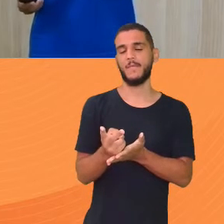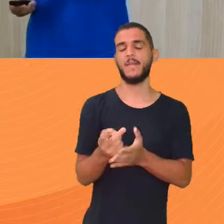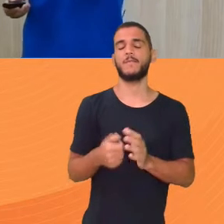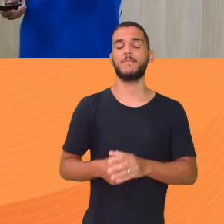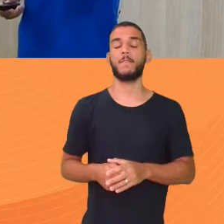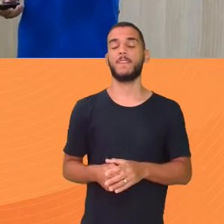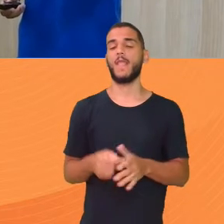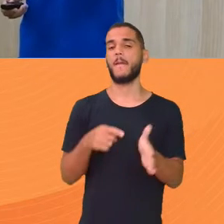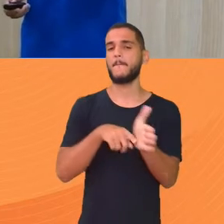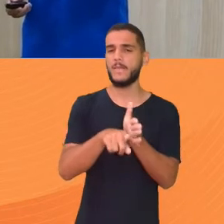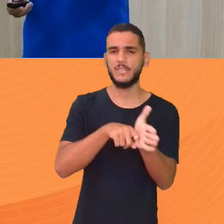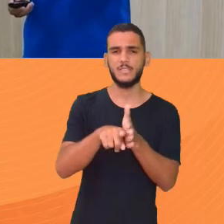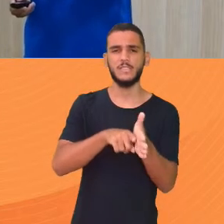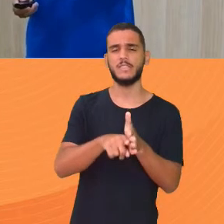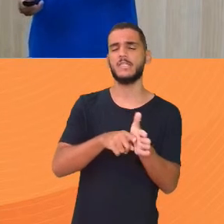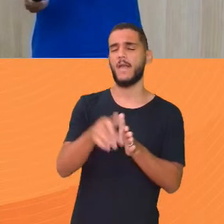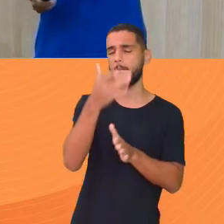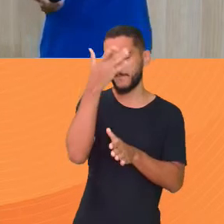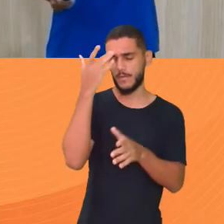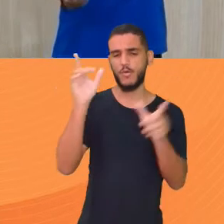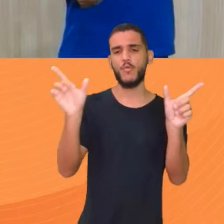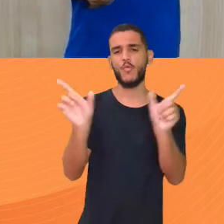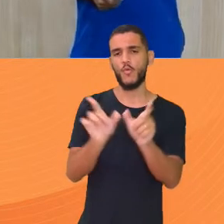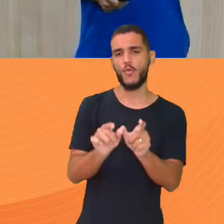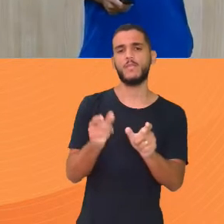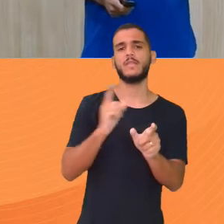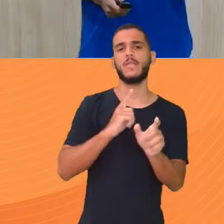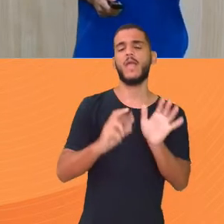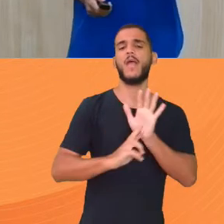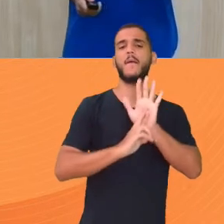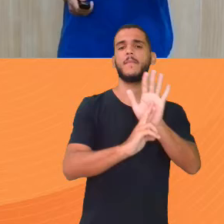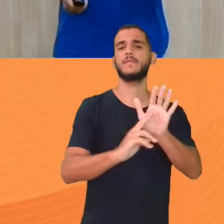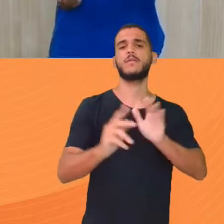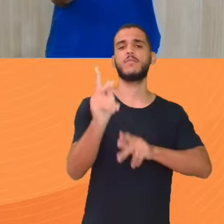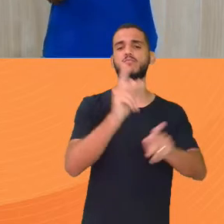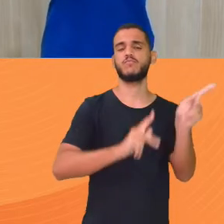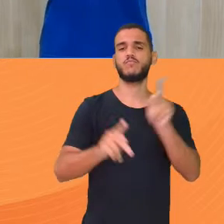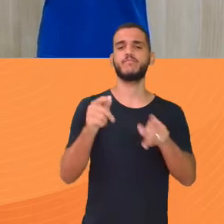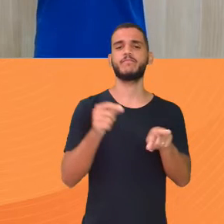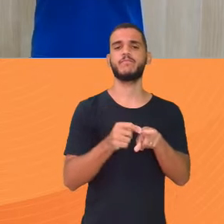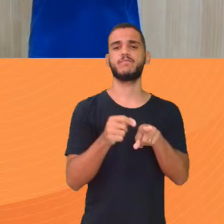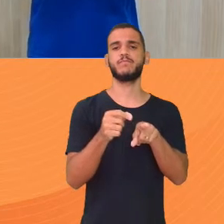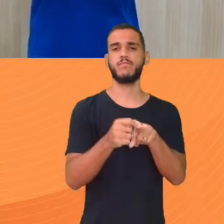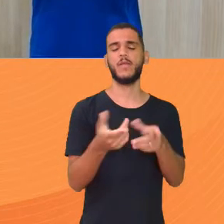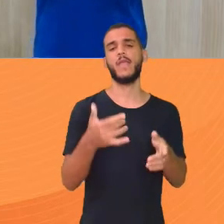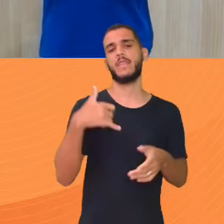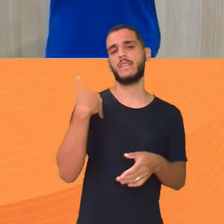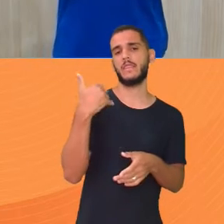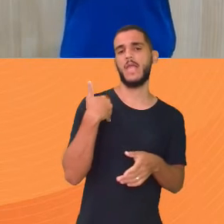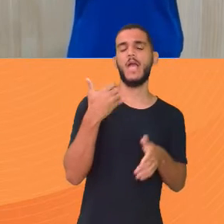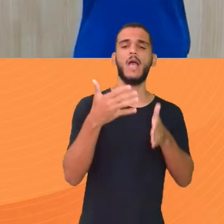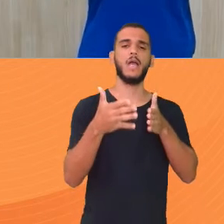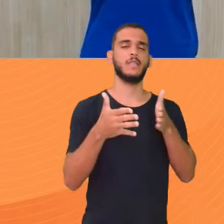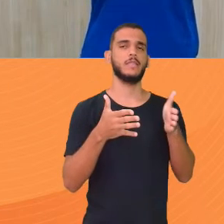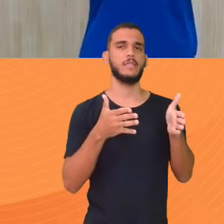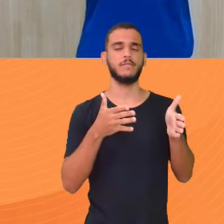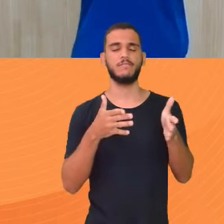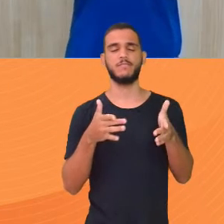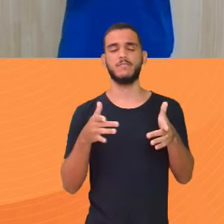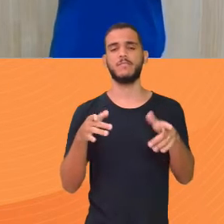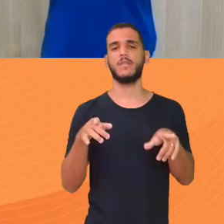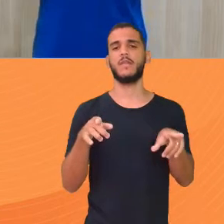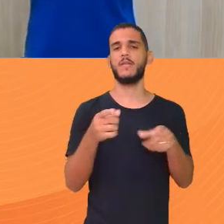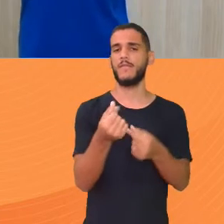pesquisa um grupo de pessoas pequeno E representa aquele bairro todo Especial Com faixa etária Dizer